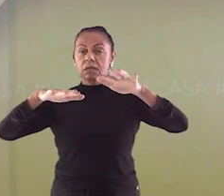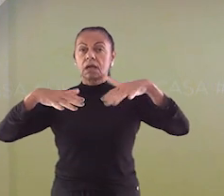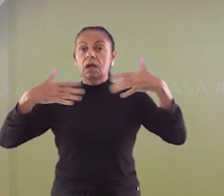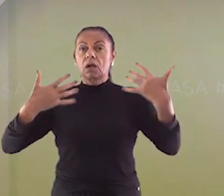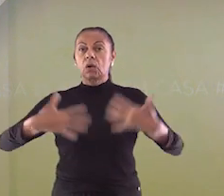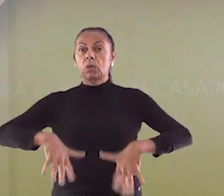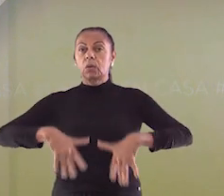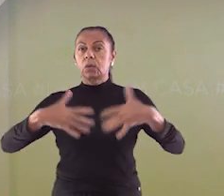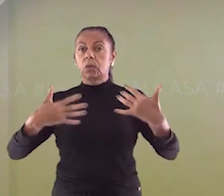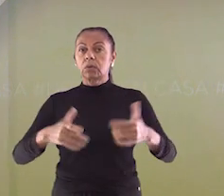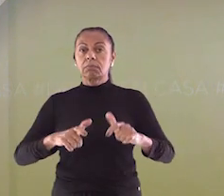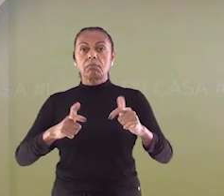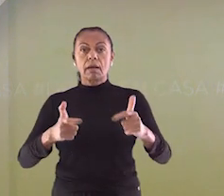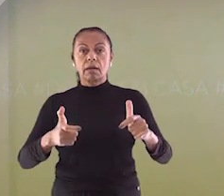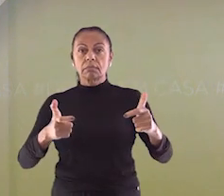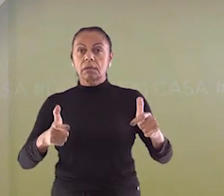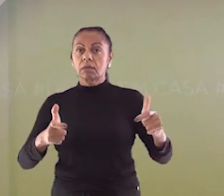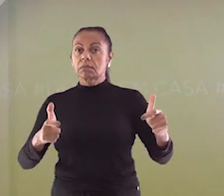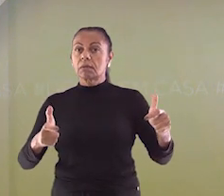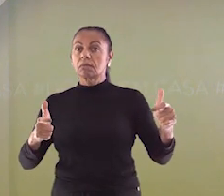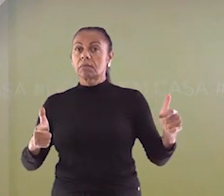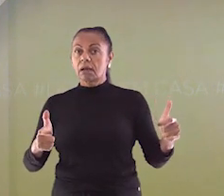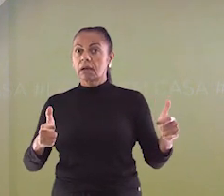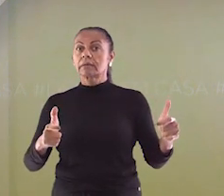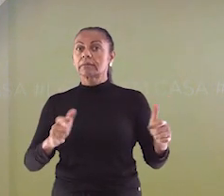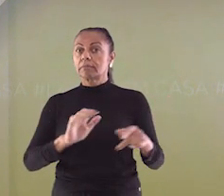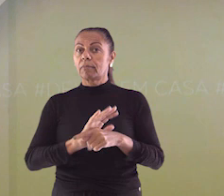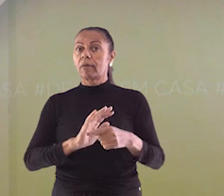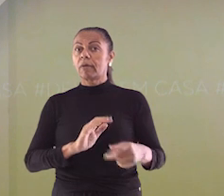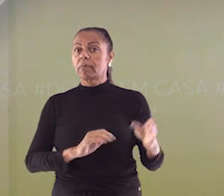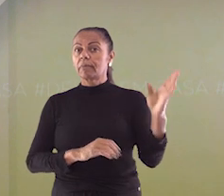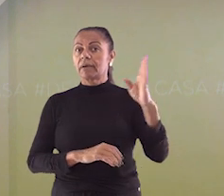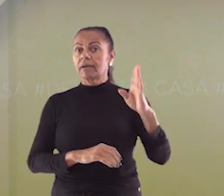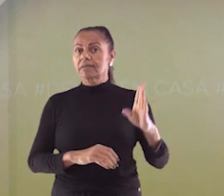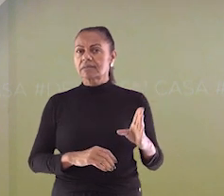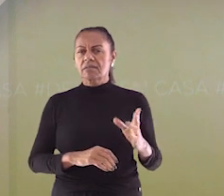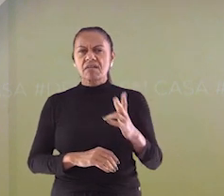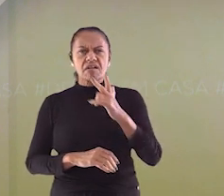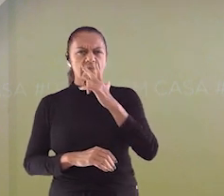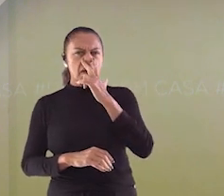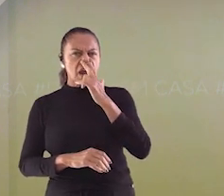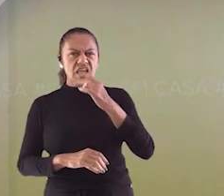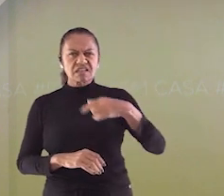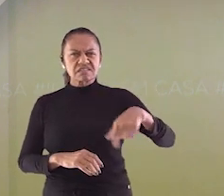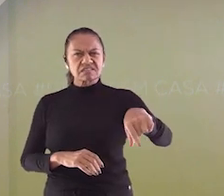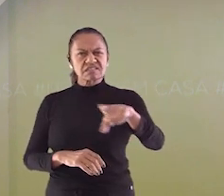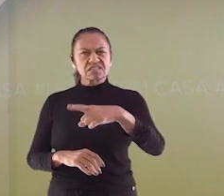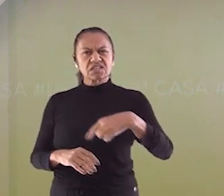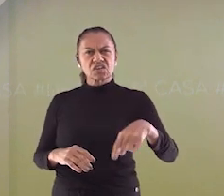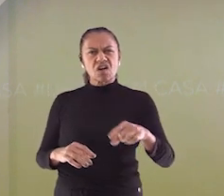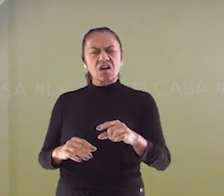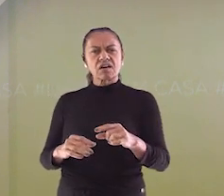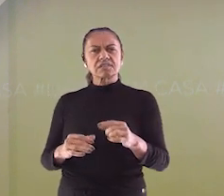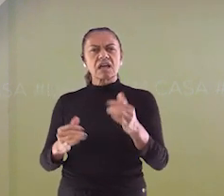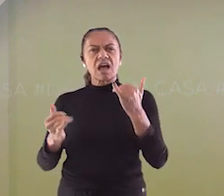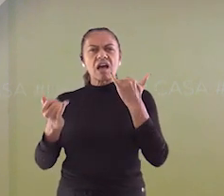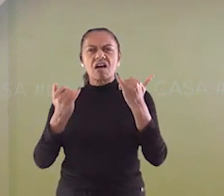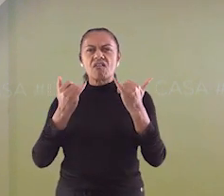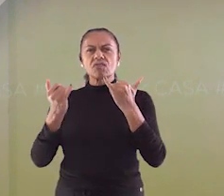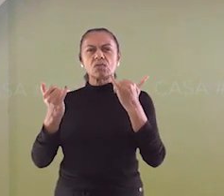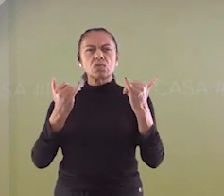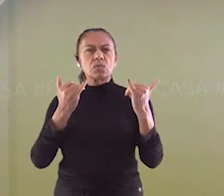tem sido cada vez mais frequente. Parece mesmo que a gente já se acostumou com a quantidade de notícias